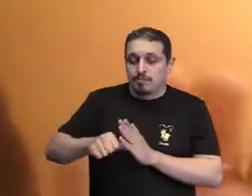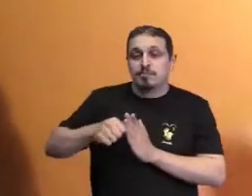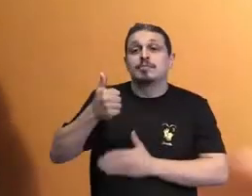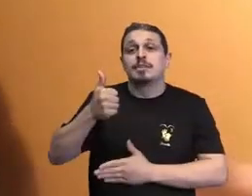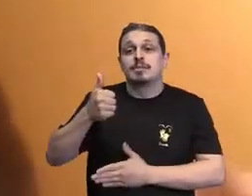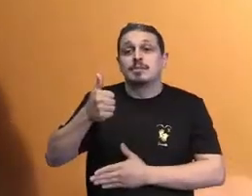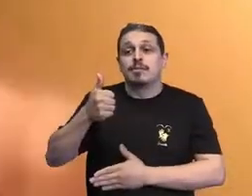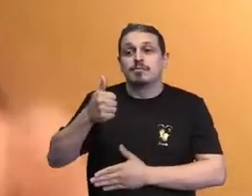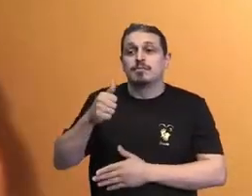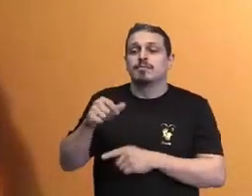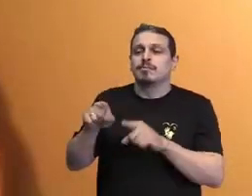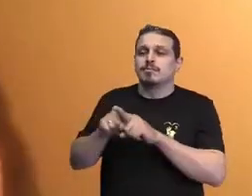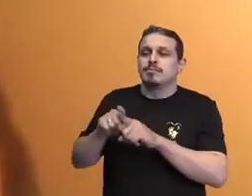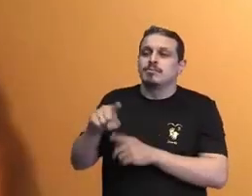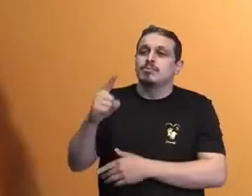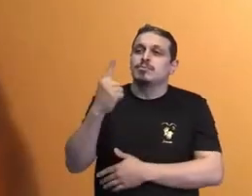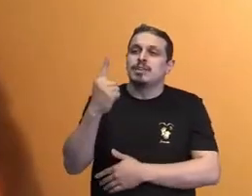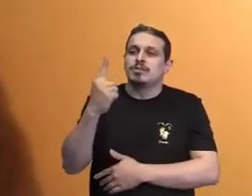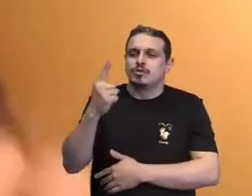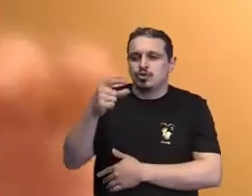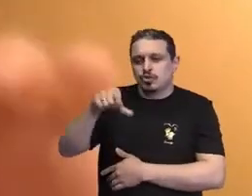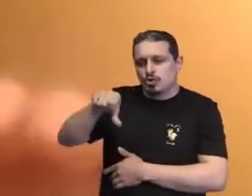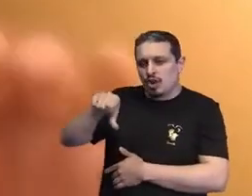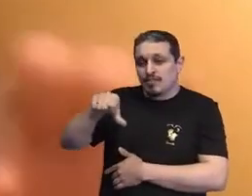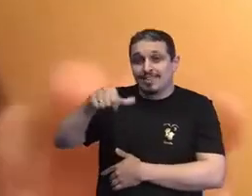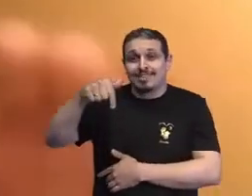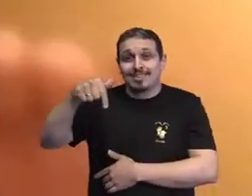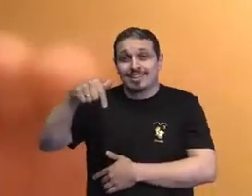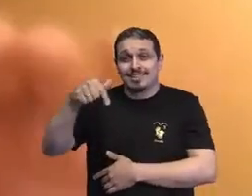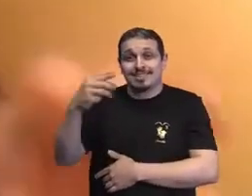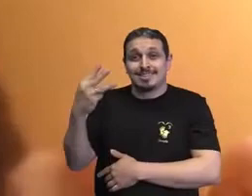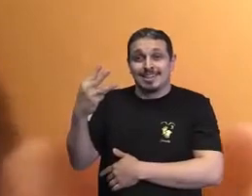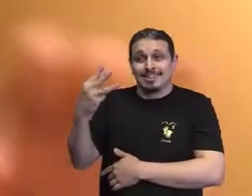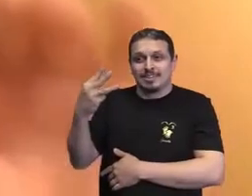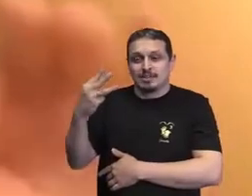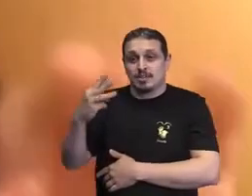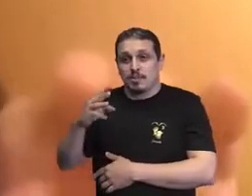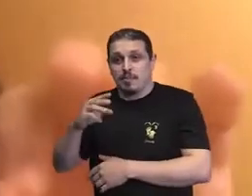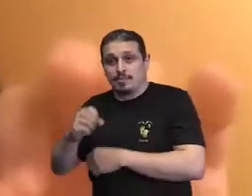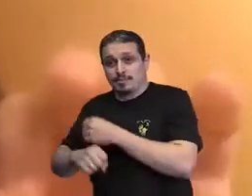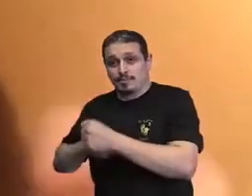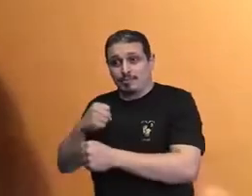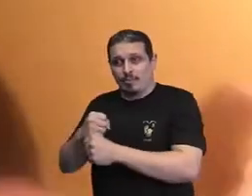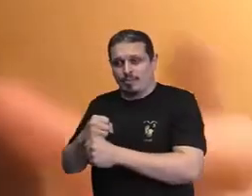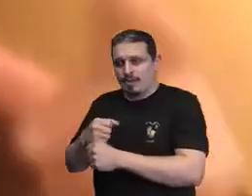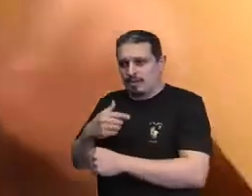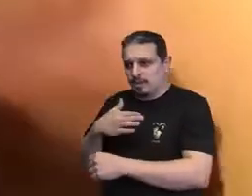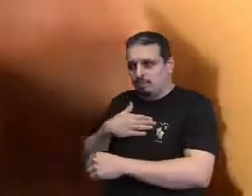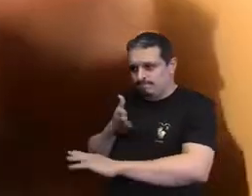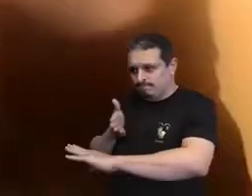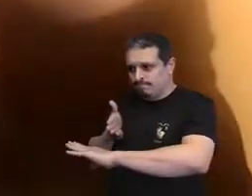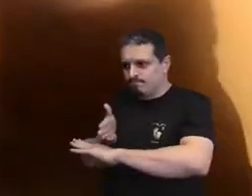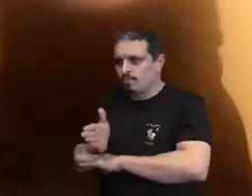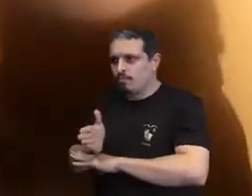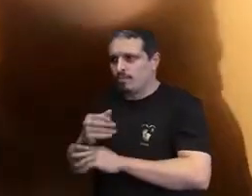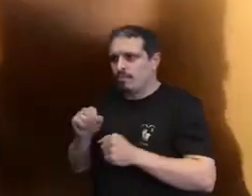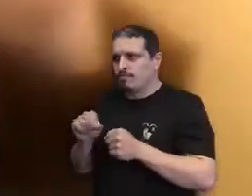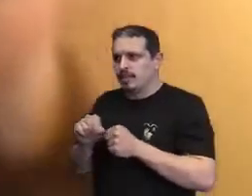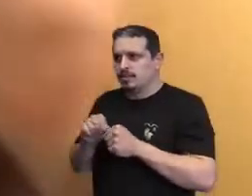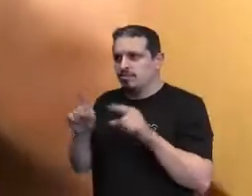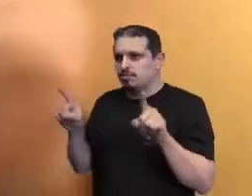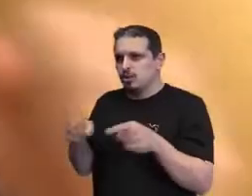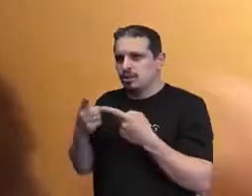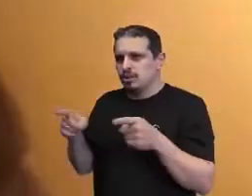1973. Naquele ano, foi lançado um dos álbuns de música, na época ainda um LP,